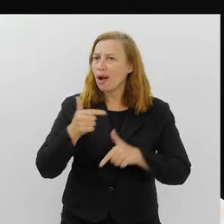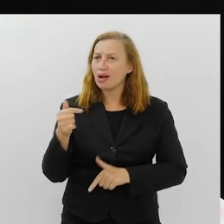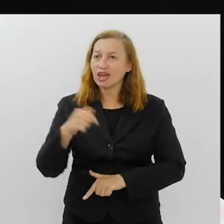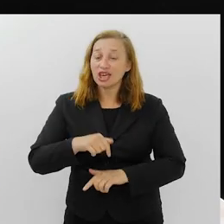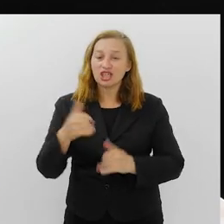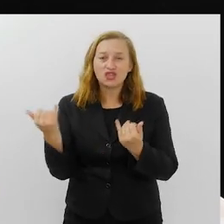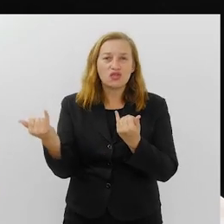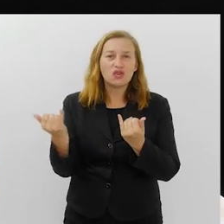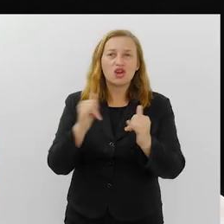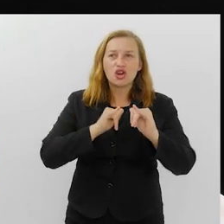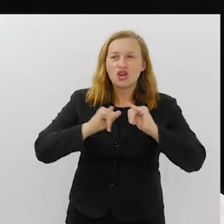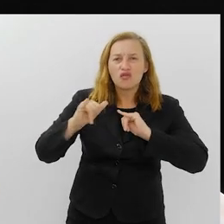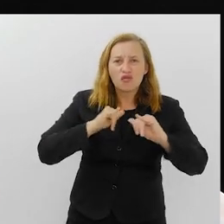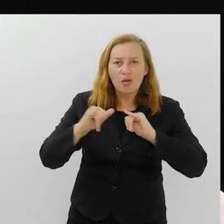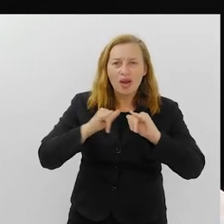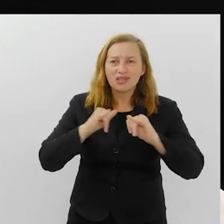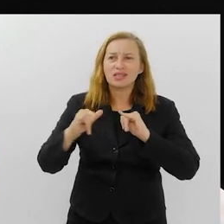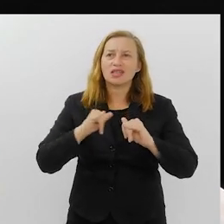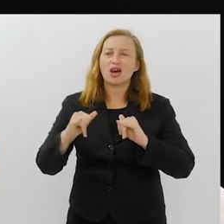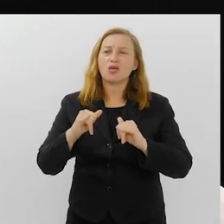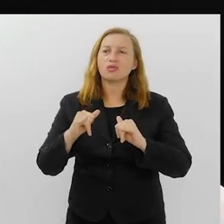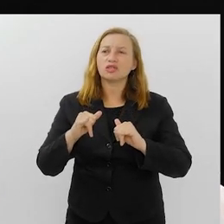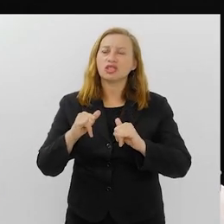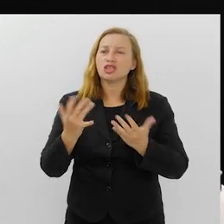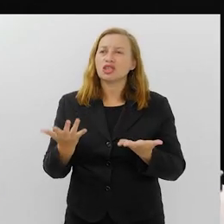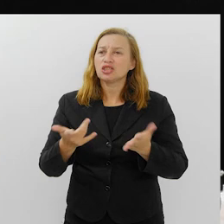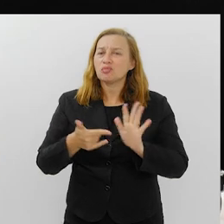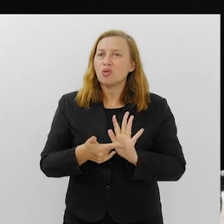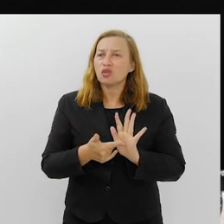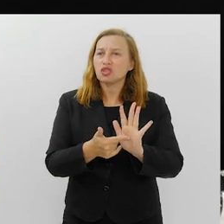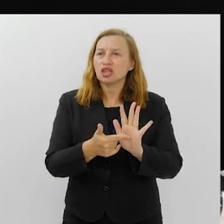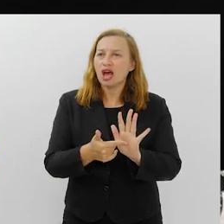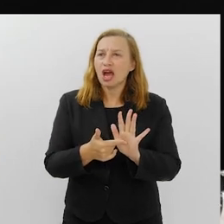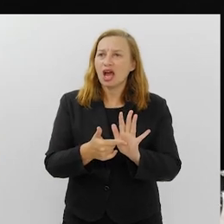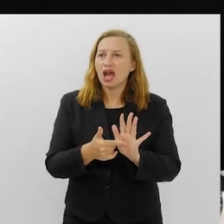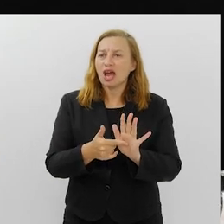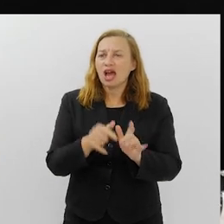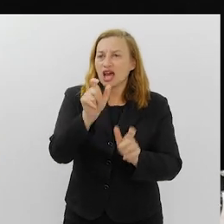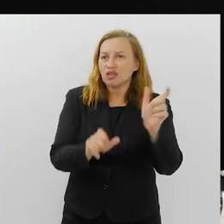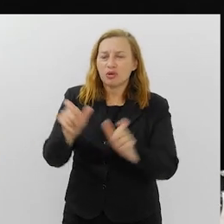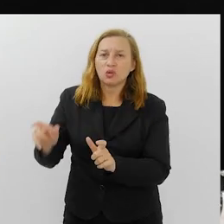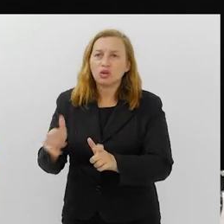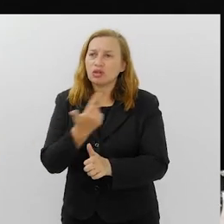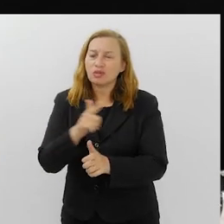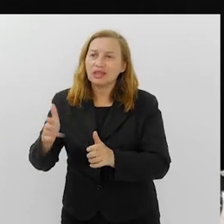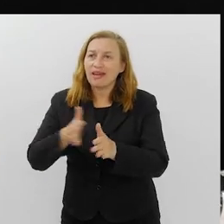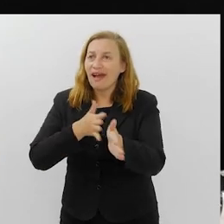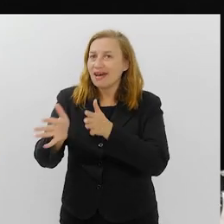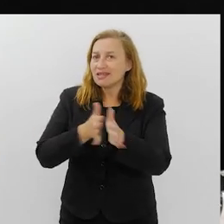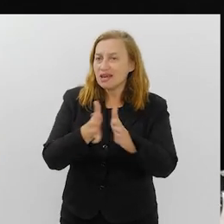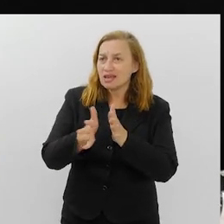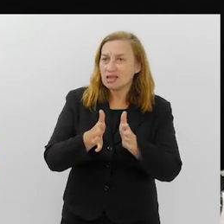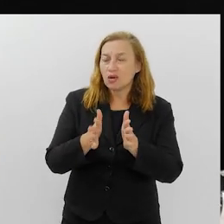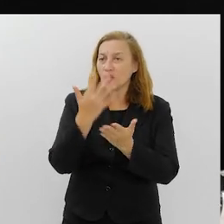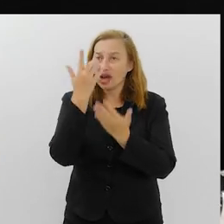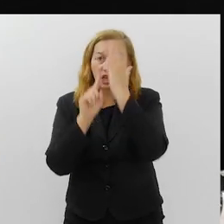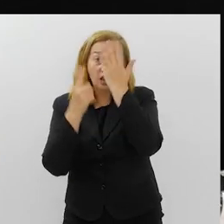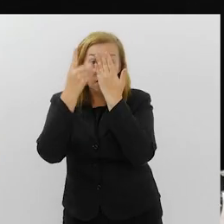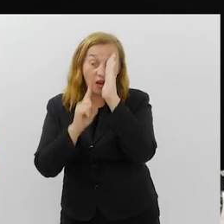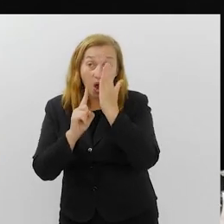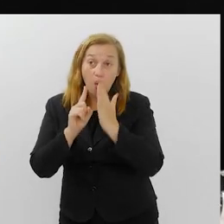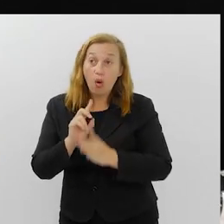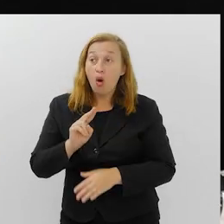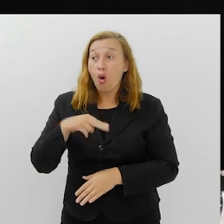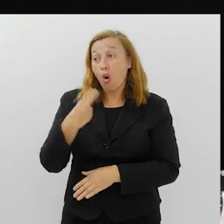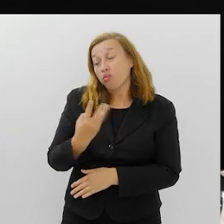de informar, de levar aquele público que não tem muito acesso ao carnaval, ou quer conhecer, ou já